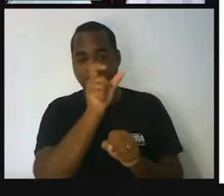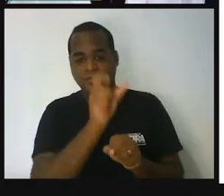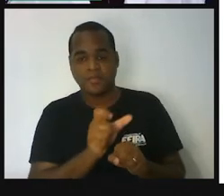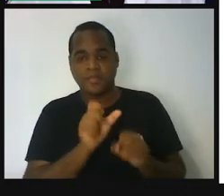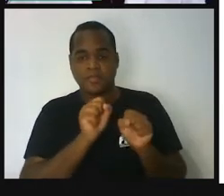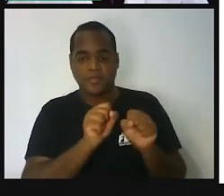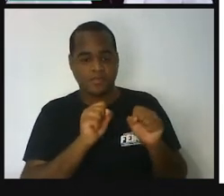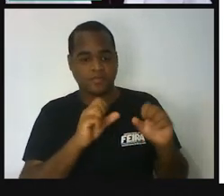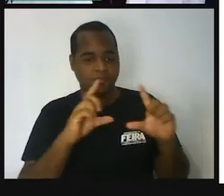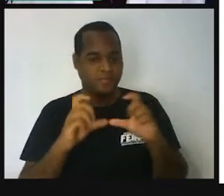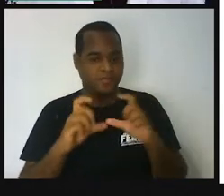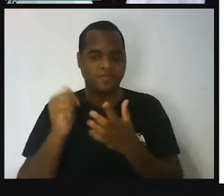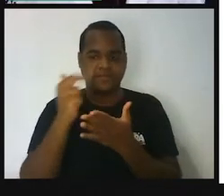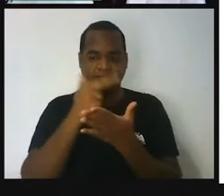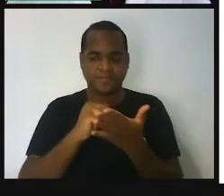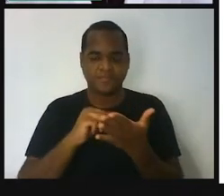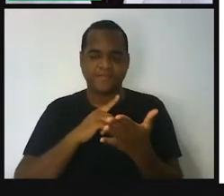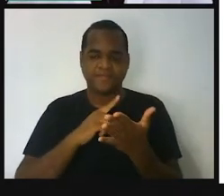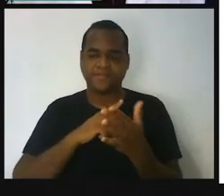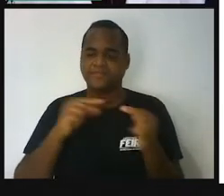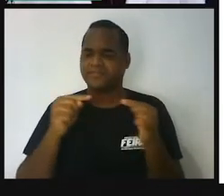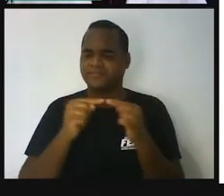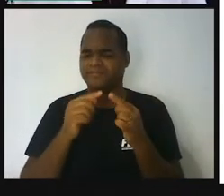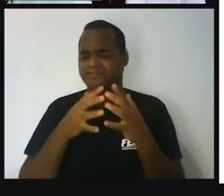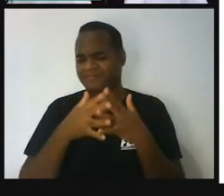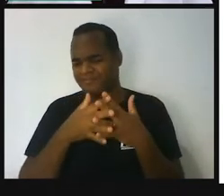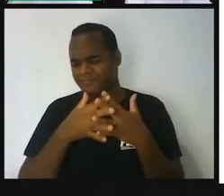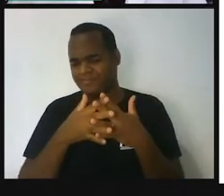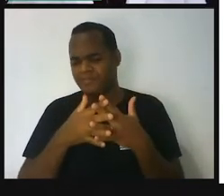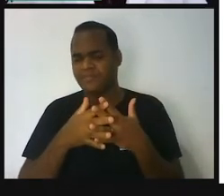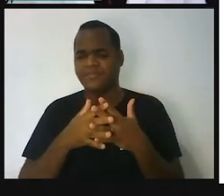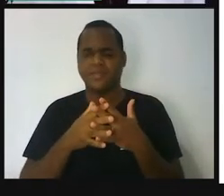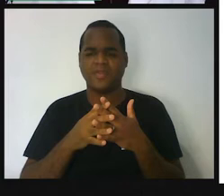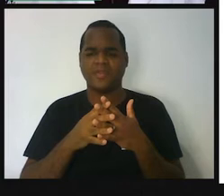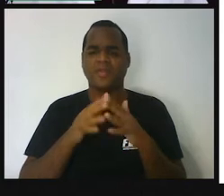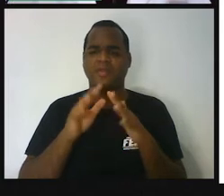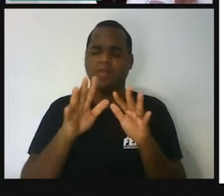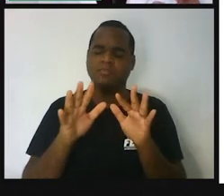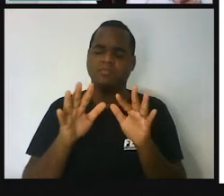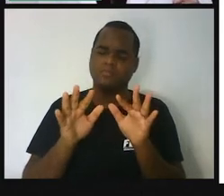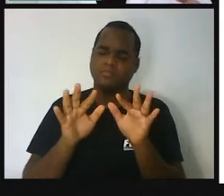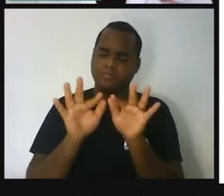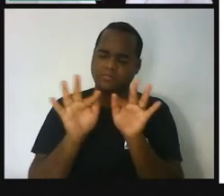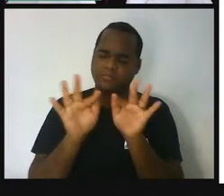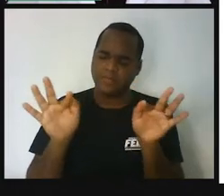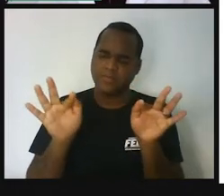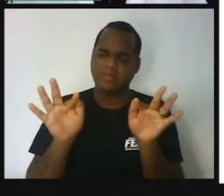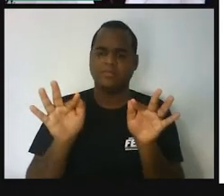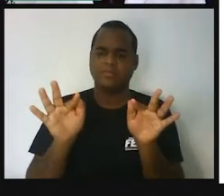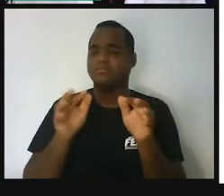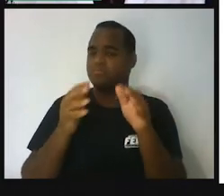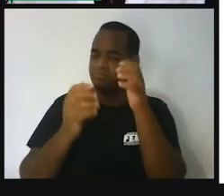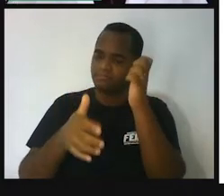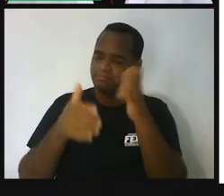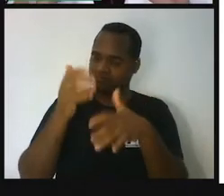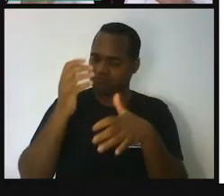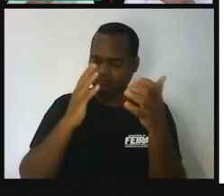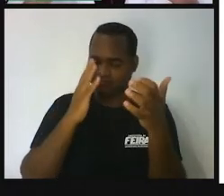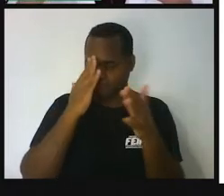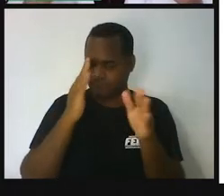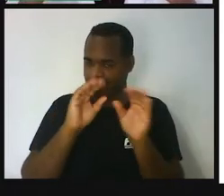dessa figura. Parece grande, parece complicado, mas é uma coisa tranquila de se entender,